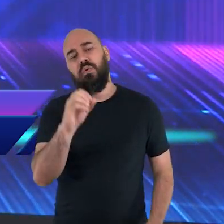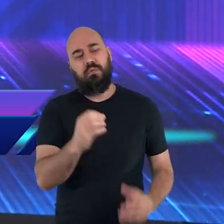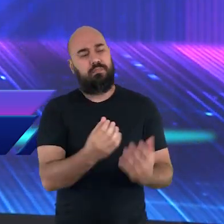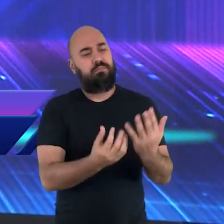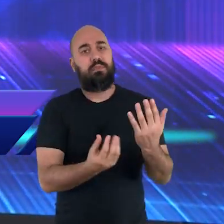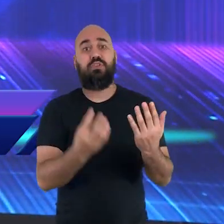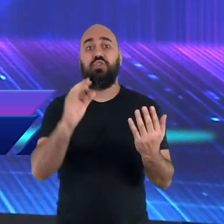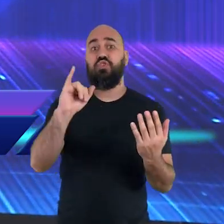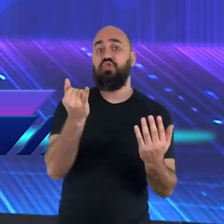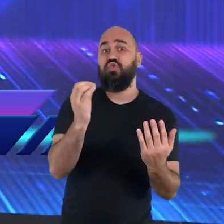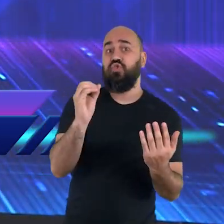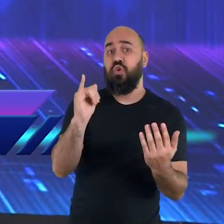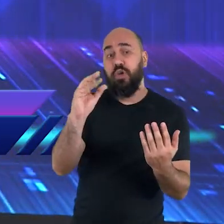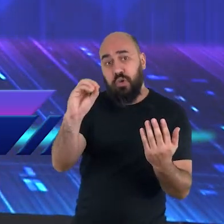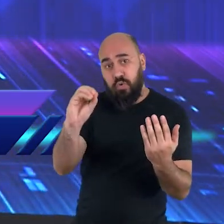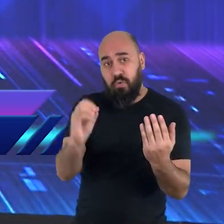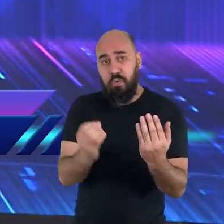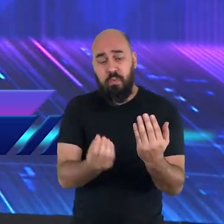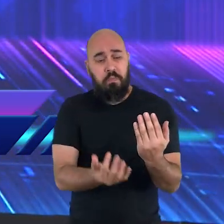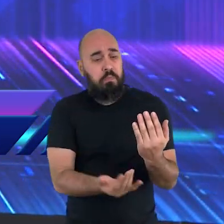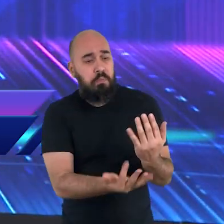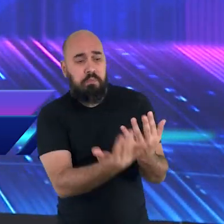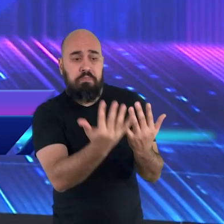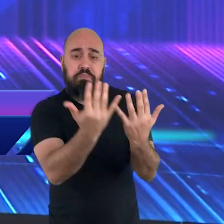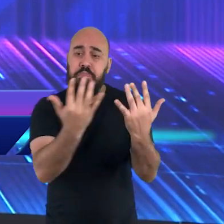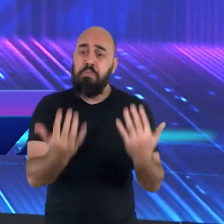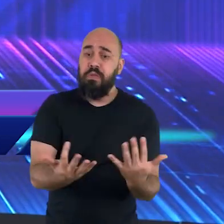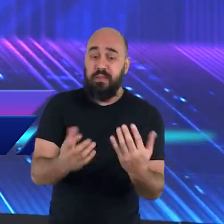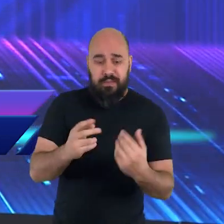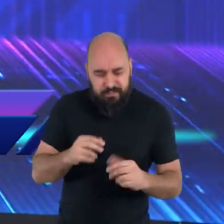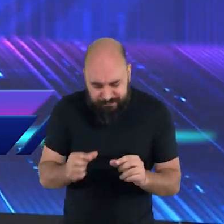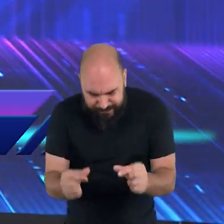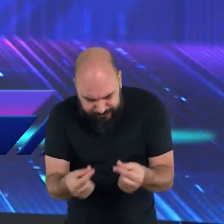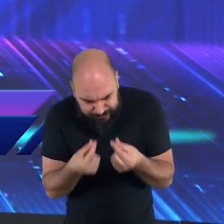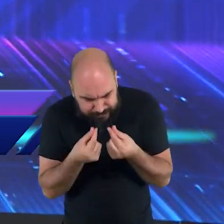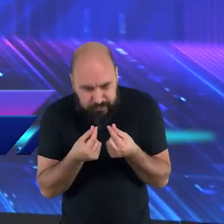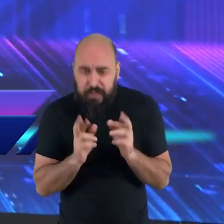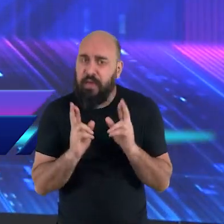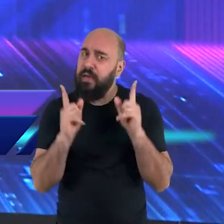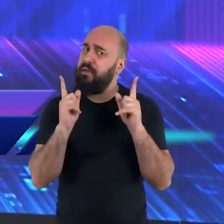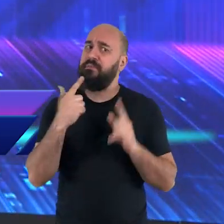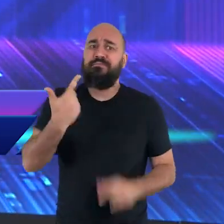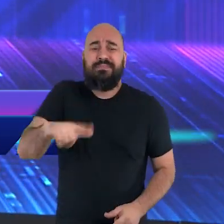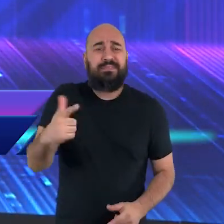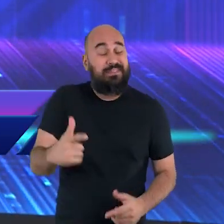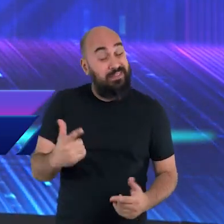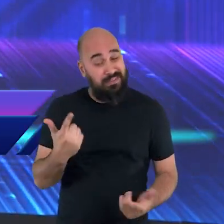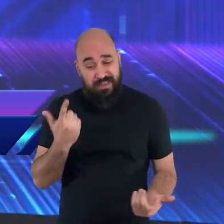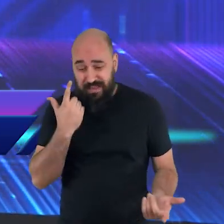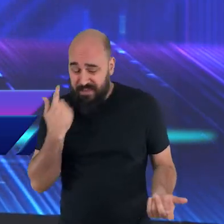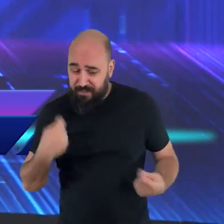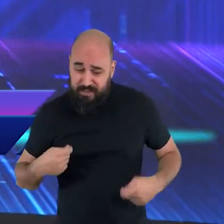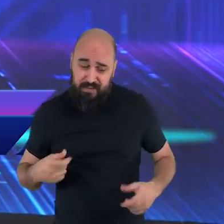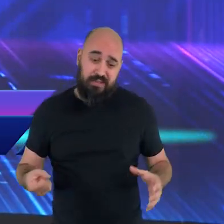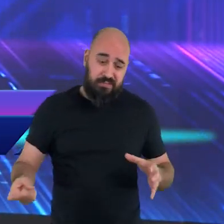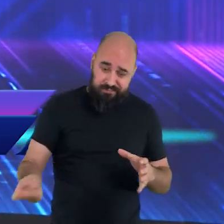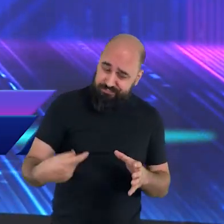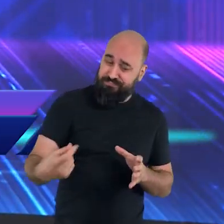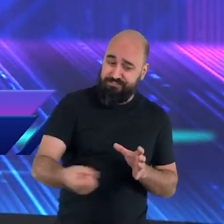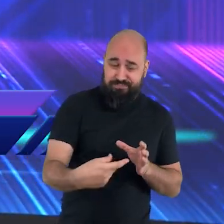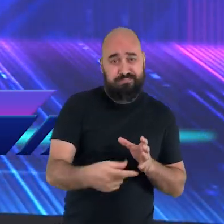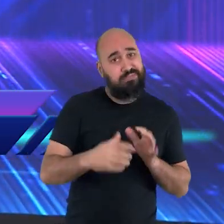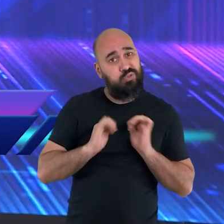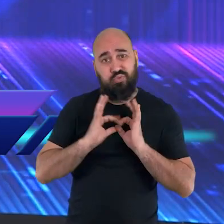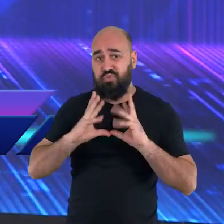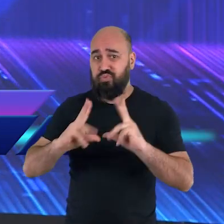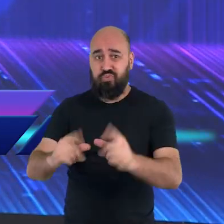sentido da colheita, senão ele aparece lá, ele é levado para dentro da colheita. Mas o trigo é